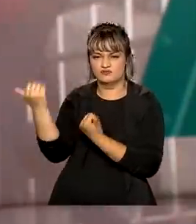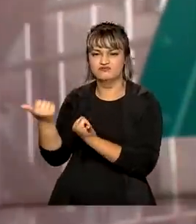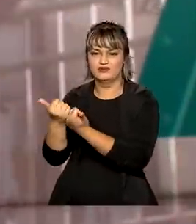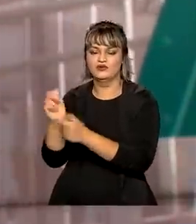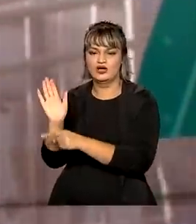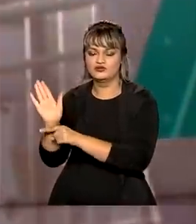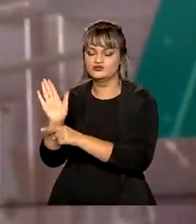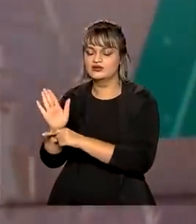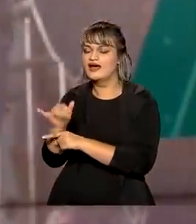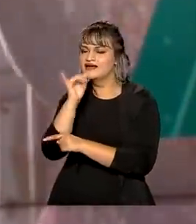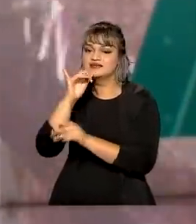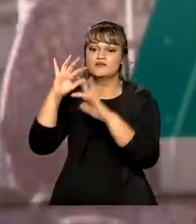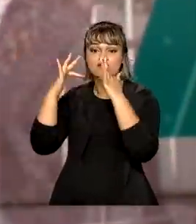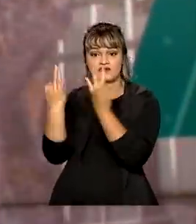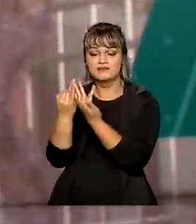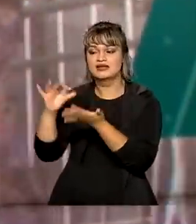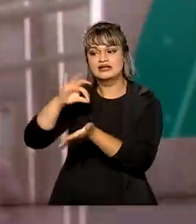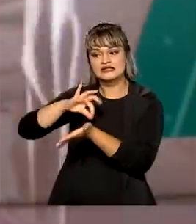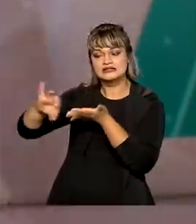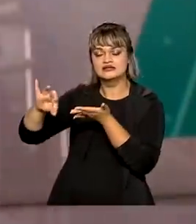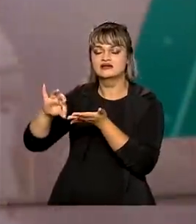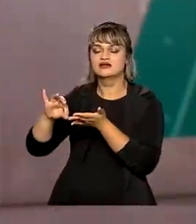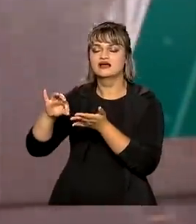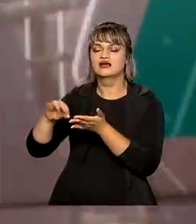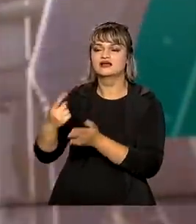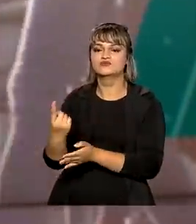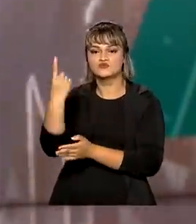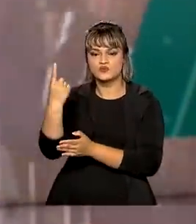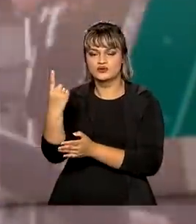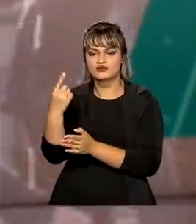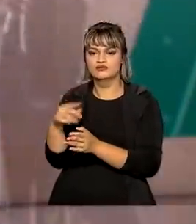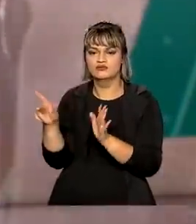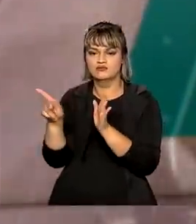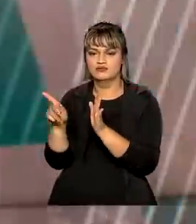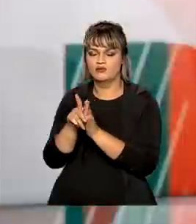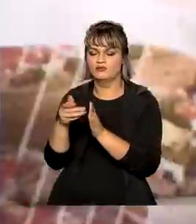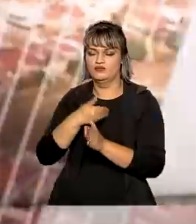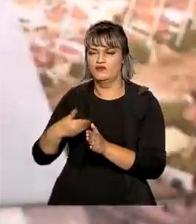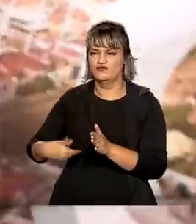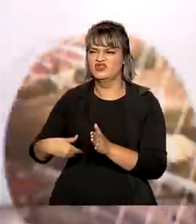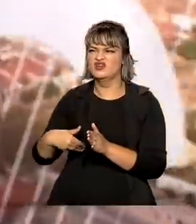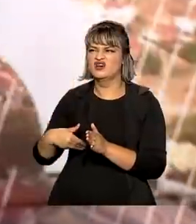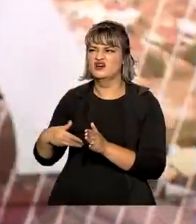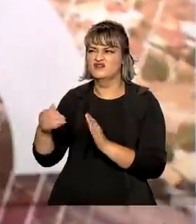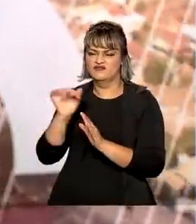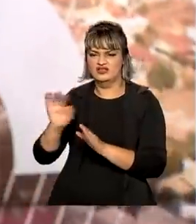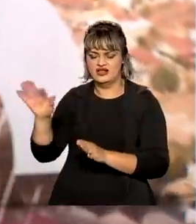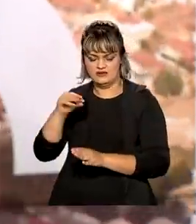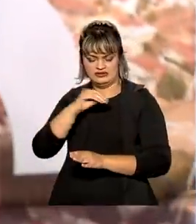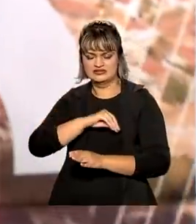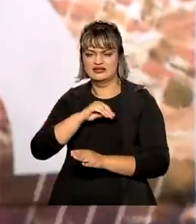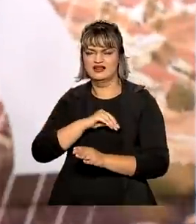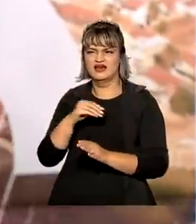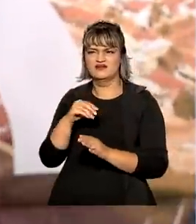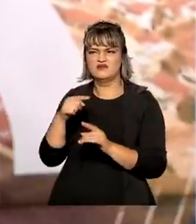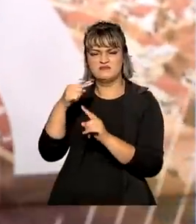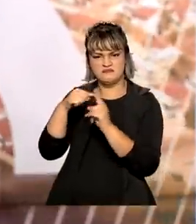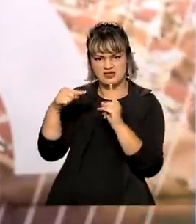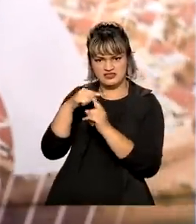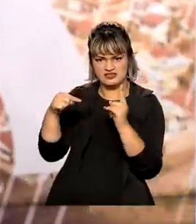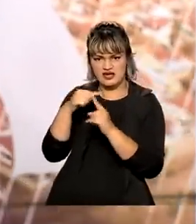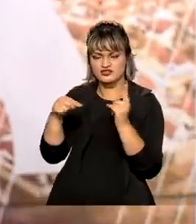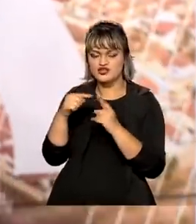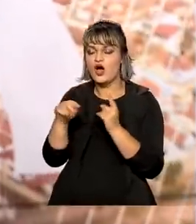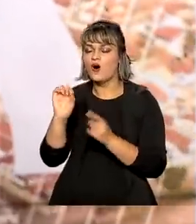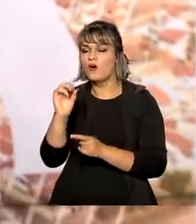tarifa é destinada a famílias inscritas no Cadastro Único do Governo Federal, com renda de até meio salário mínimo por pessoa e a